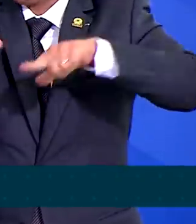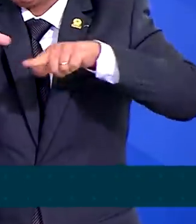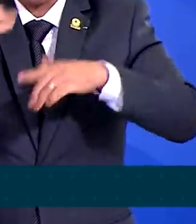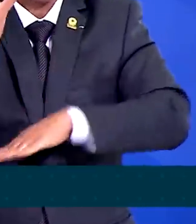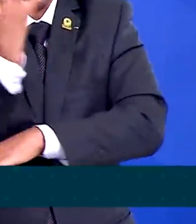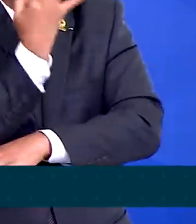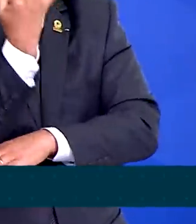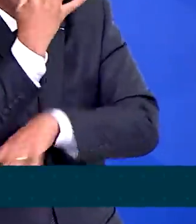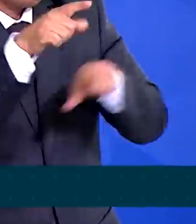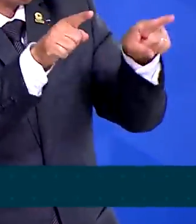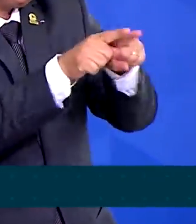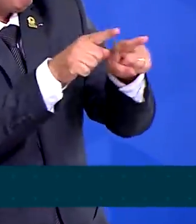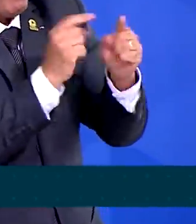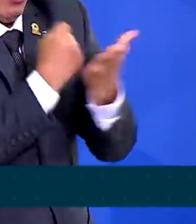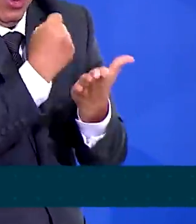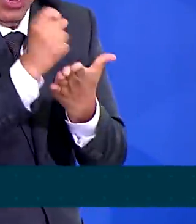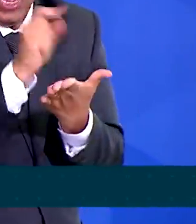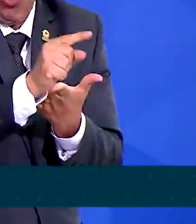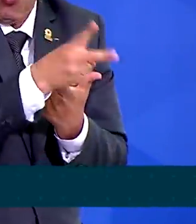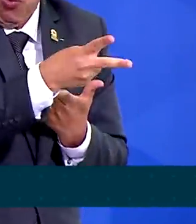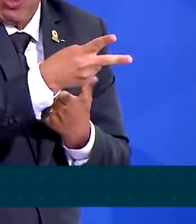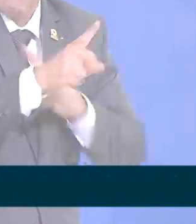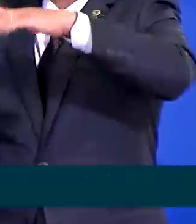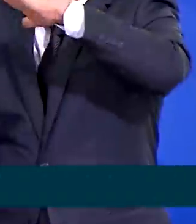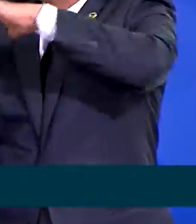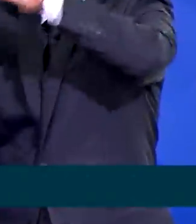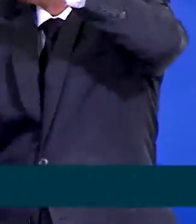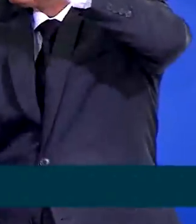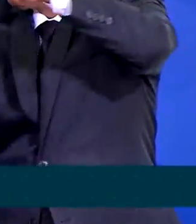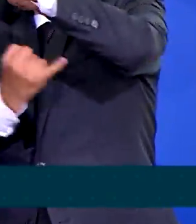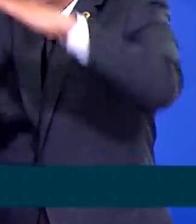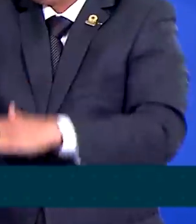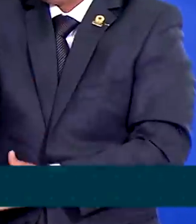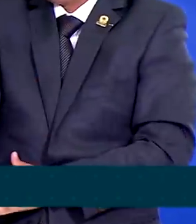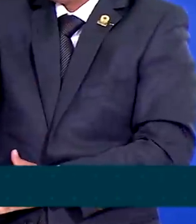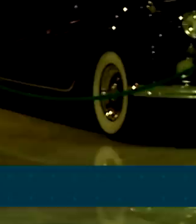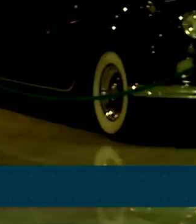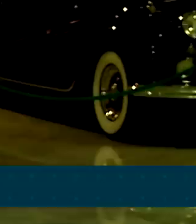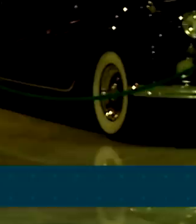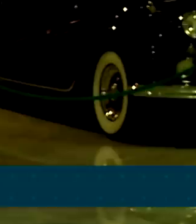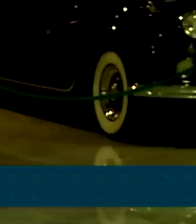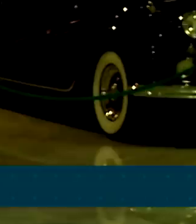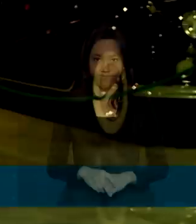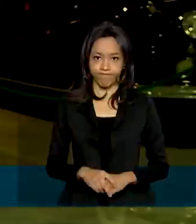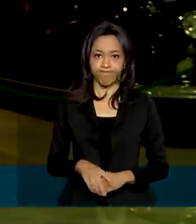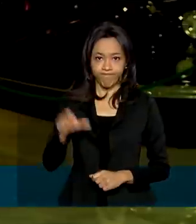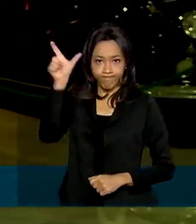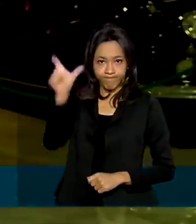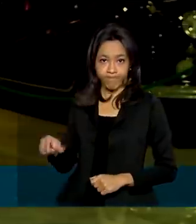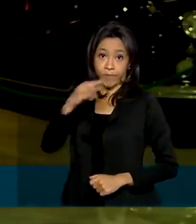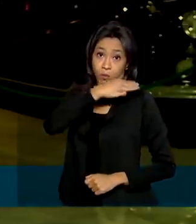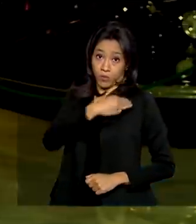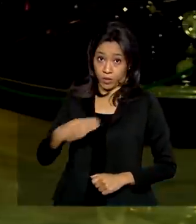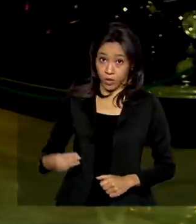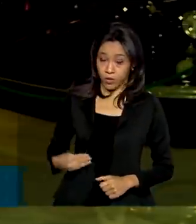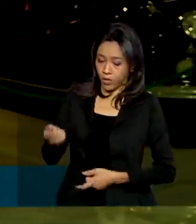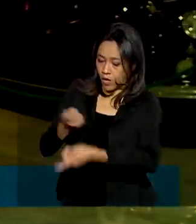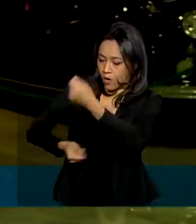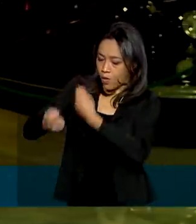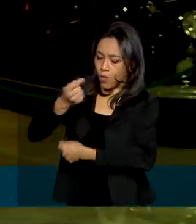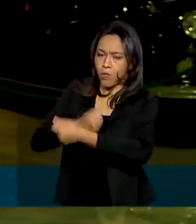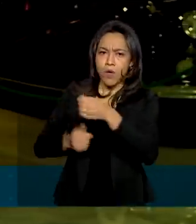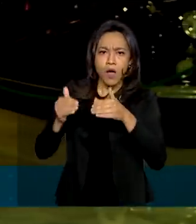mesmo tempo estendêssemos essa rede de proteção a milhões de brasileiros. Segundo o ministro da Economia, a